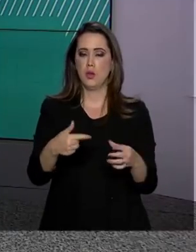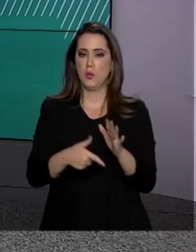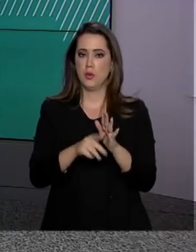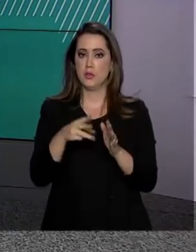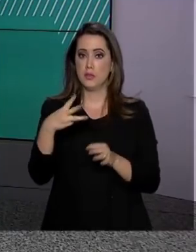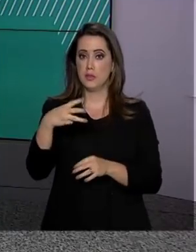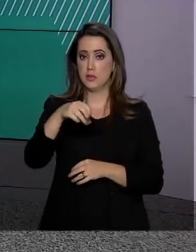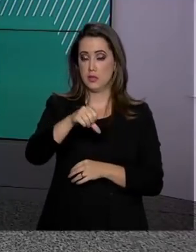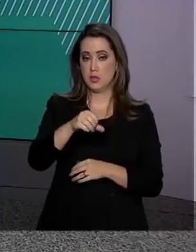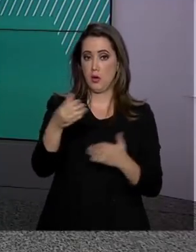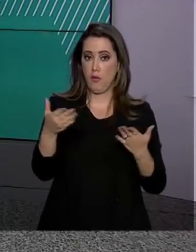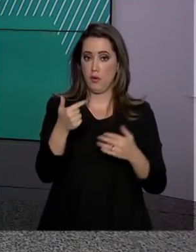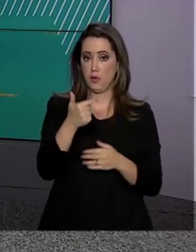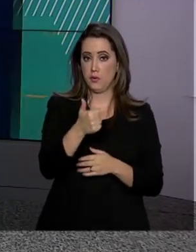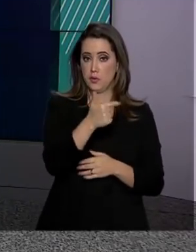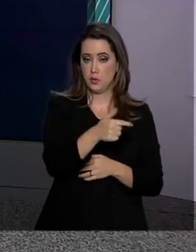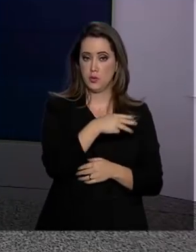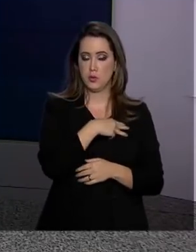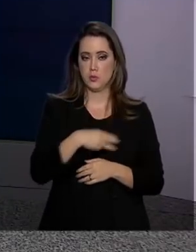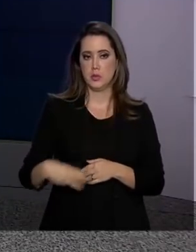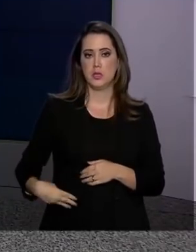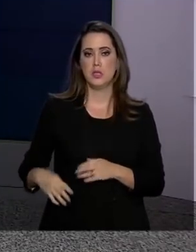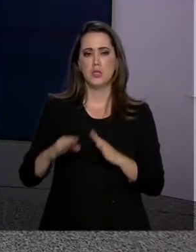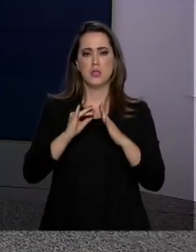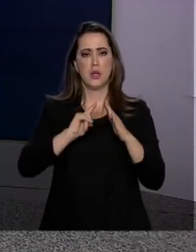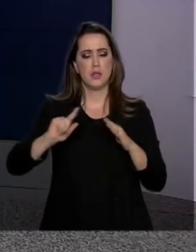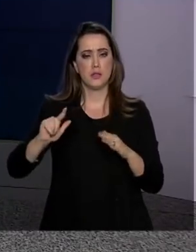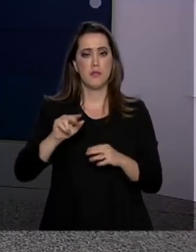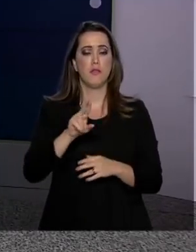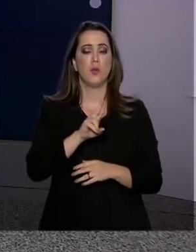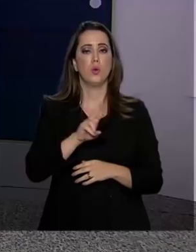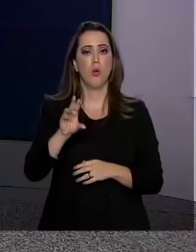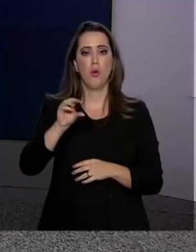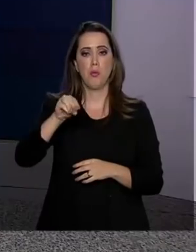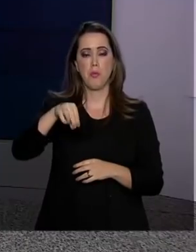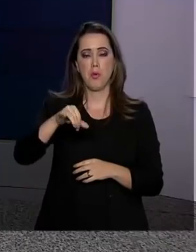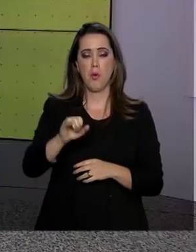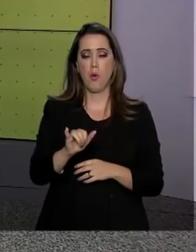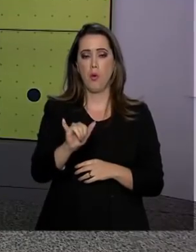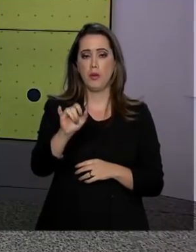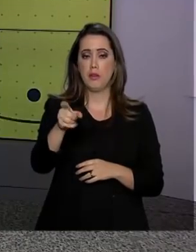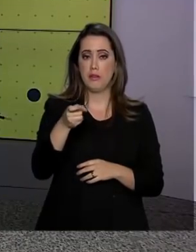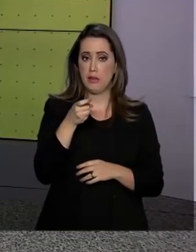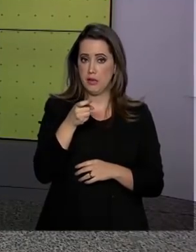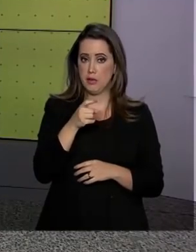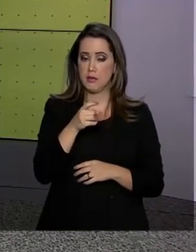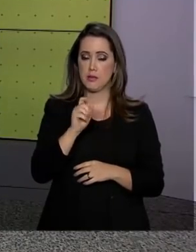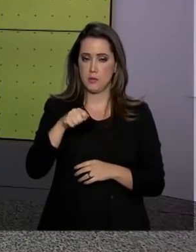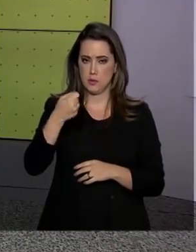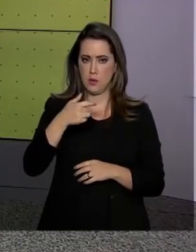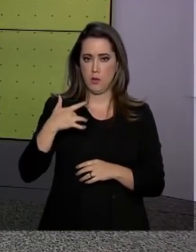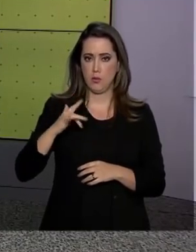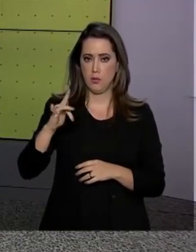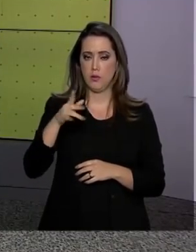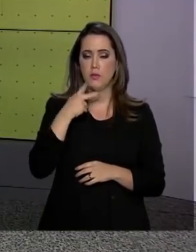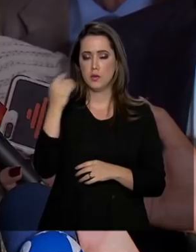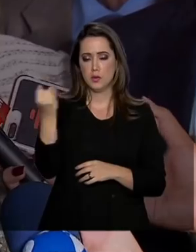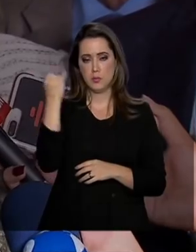22. O ministro da Casa Civil, Onyx Lorenzoni, ressaltou a importância da aprovação dessa MP.